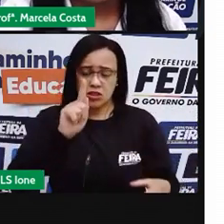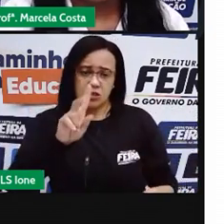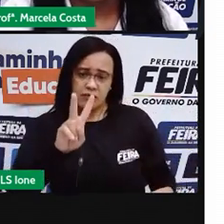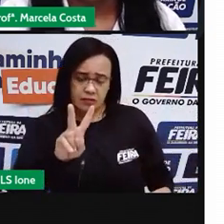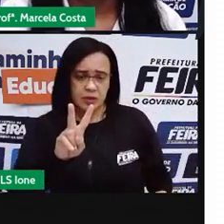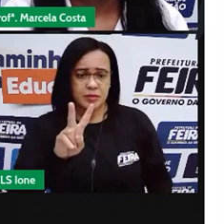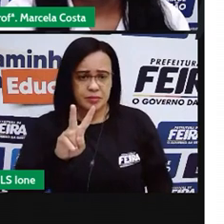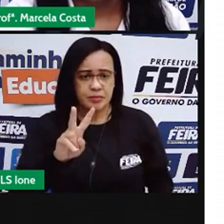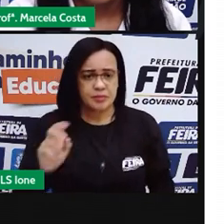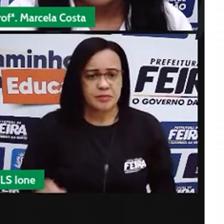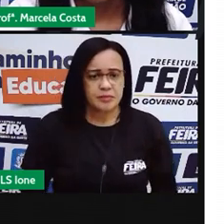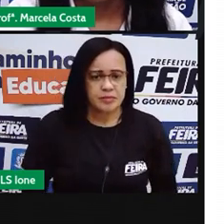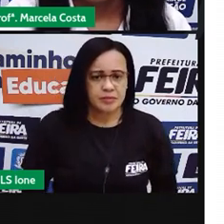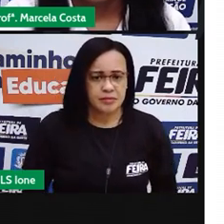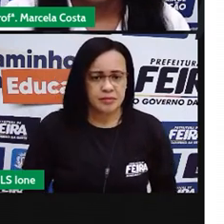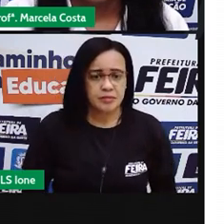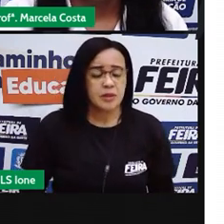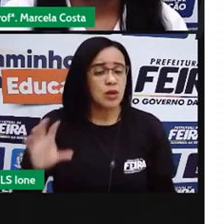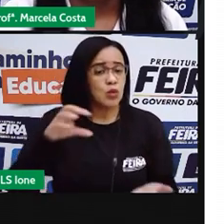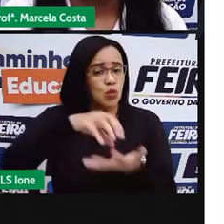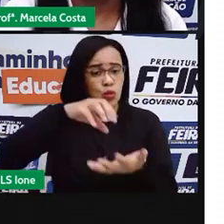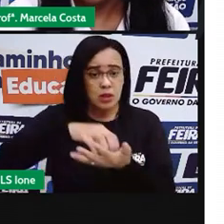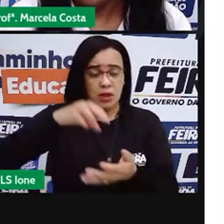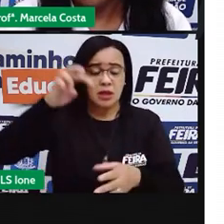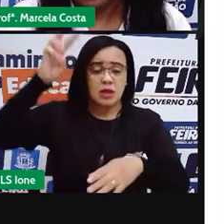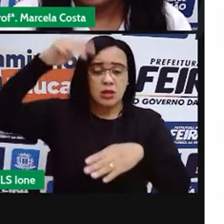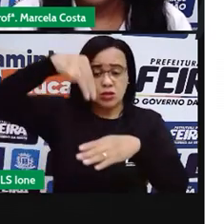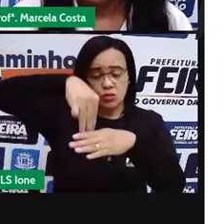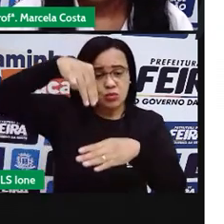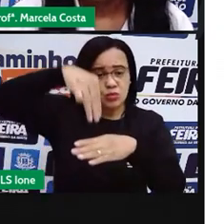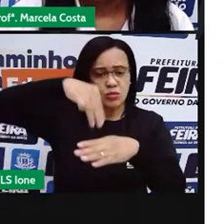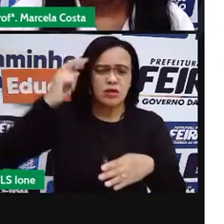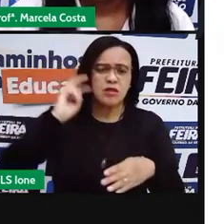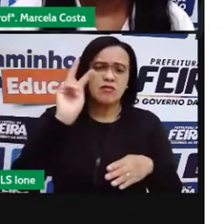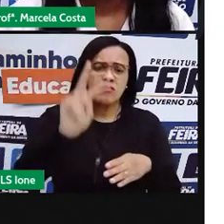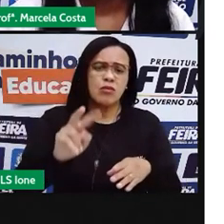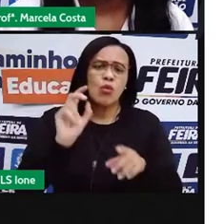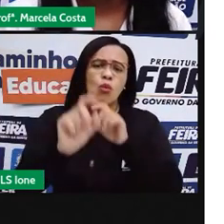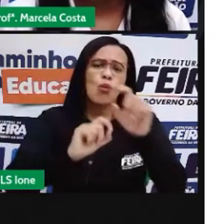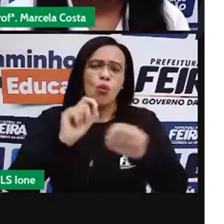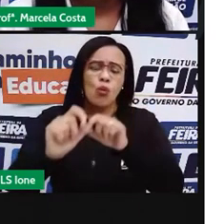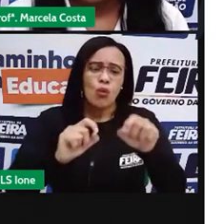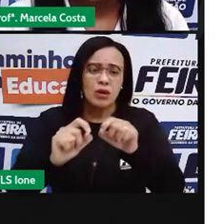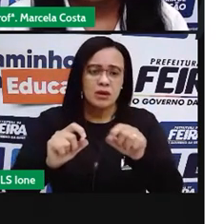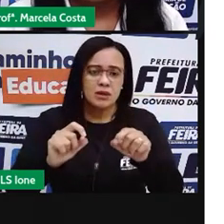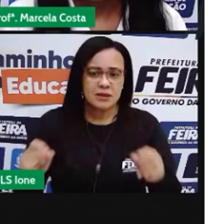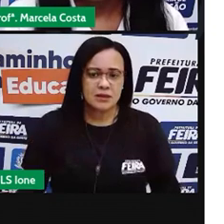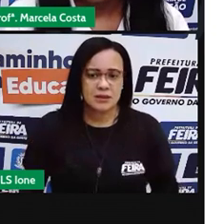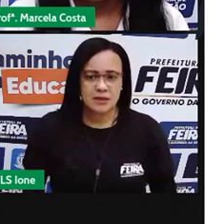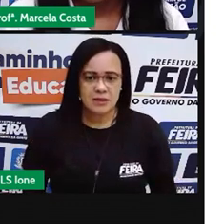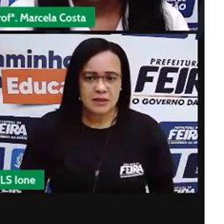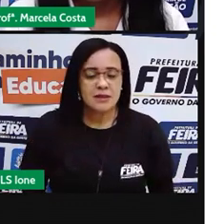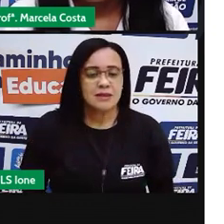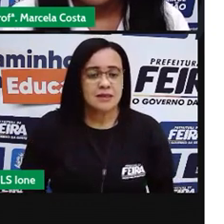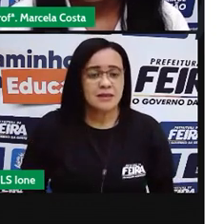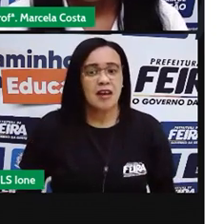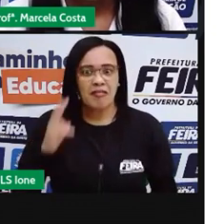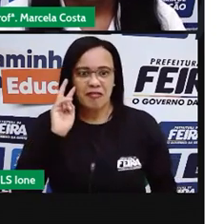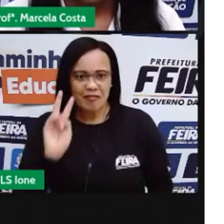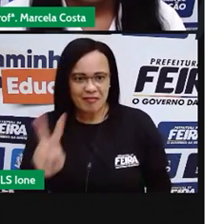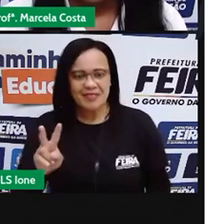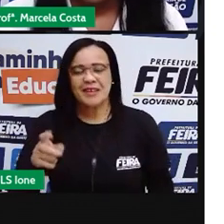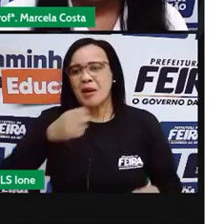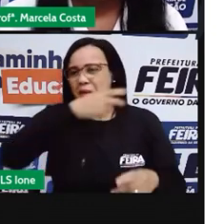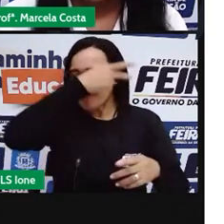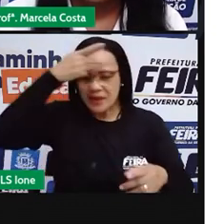ela está na região central do município, a gente vê muitos comércios na Unzoka. A